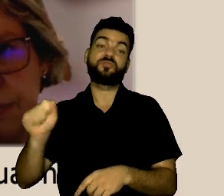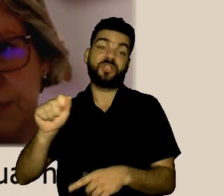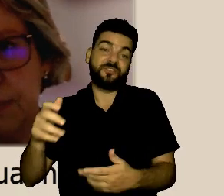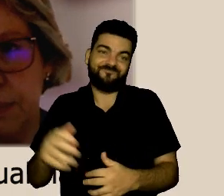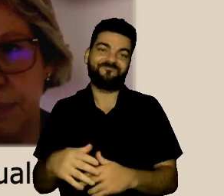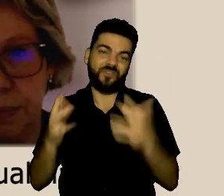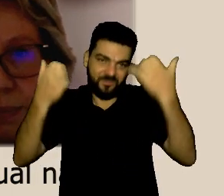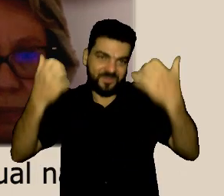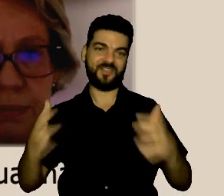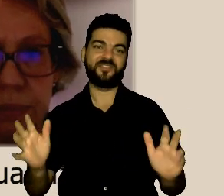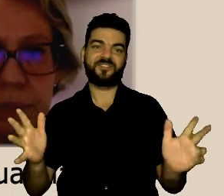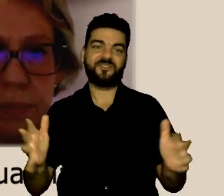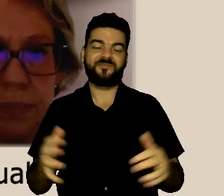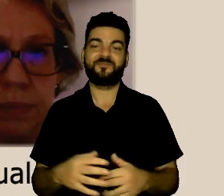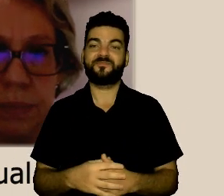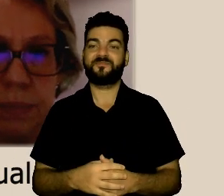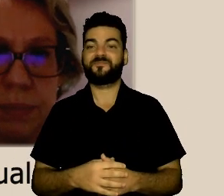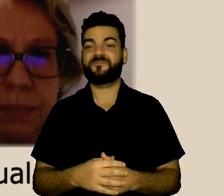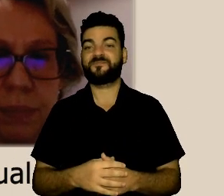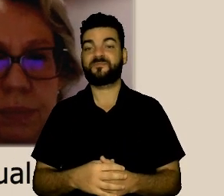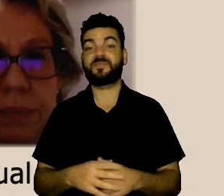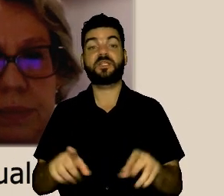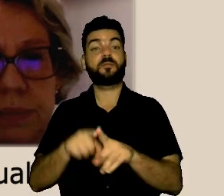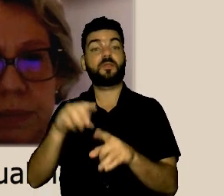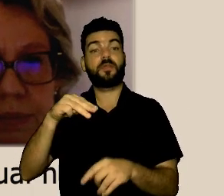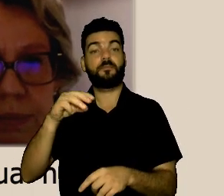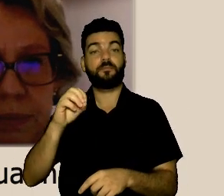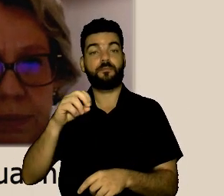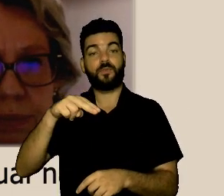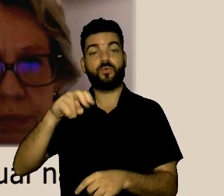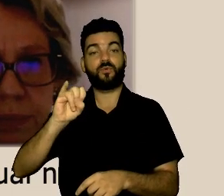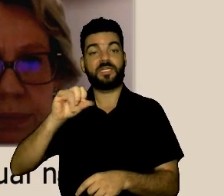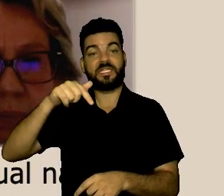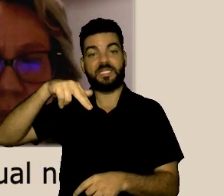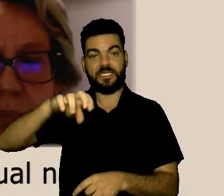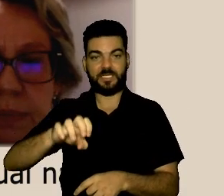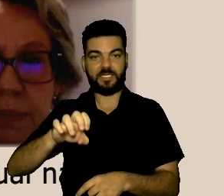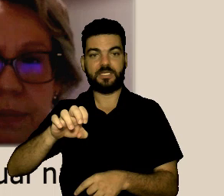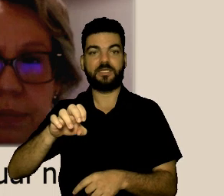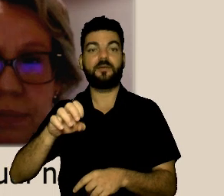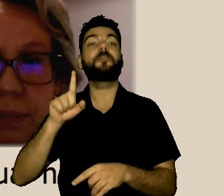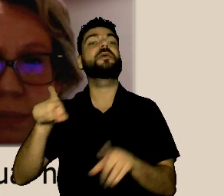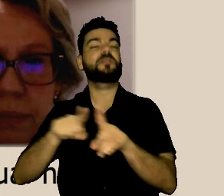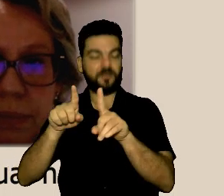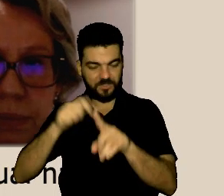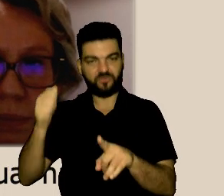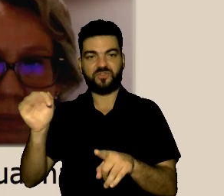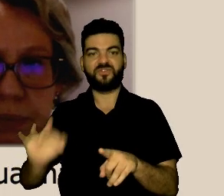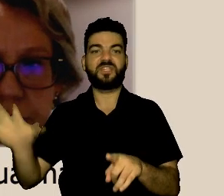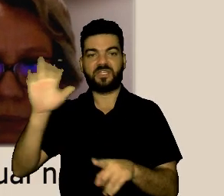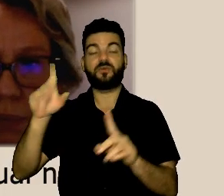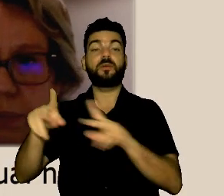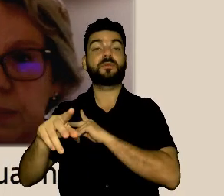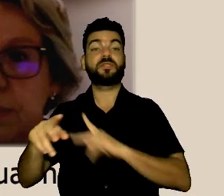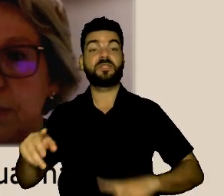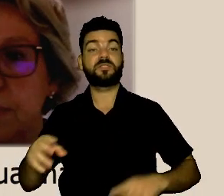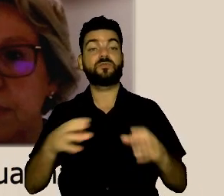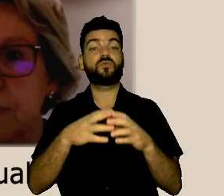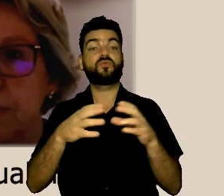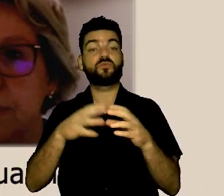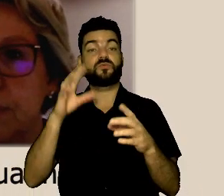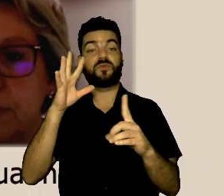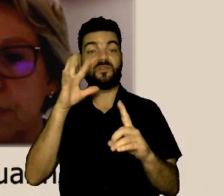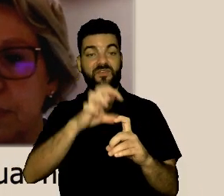Leite, que é também juíza federal, presidente da Comissão de Prevenção e Enfrentamento do Assédio Moral e